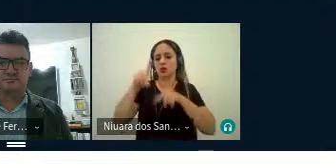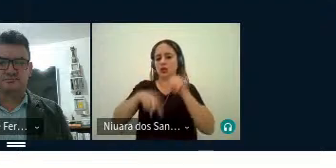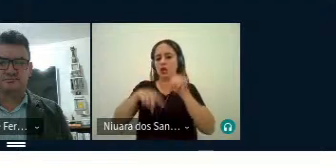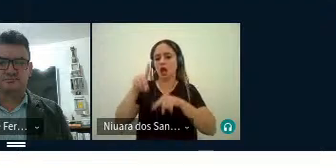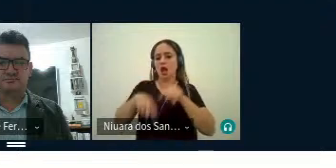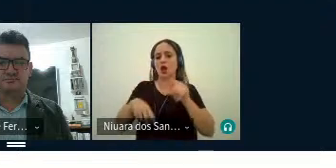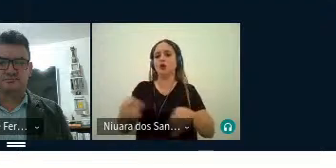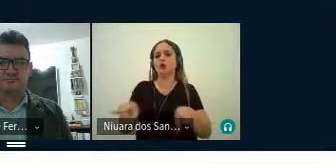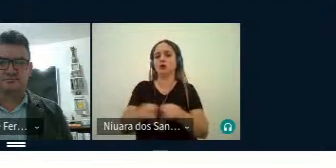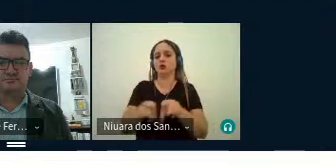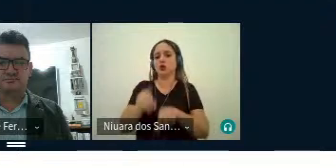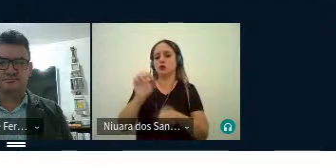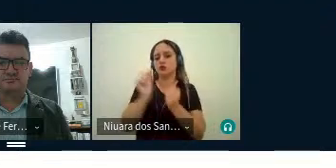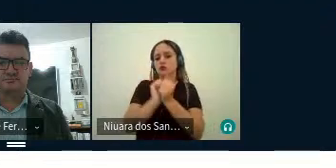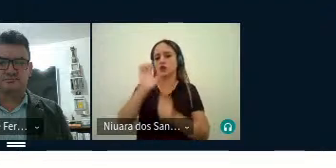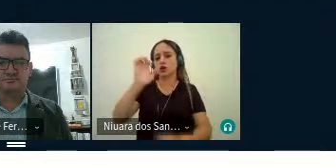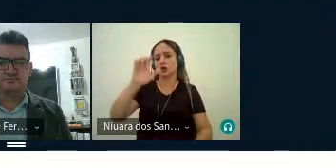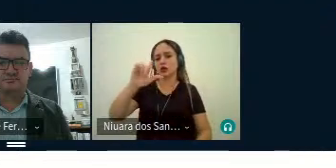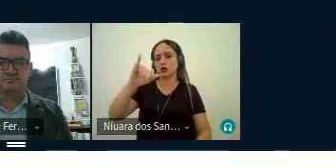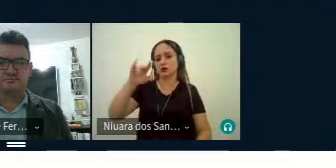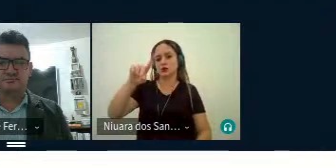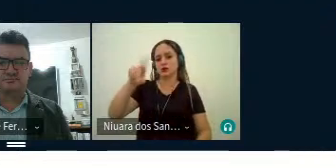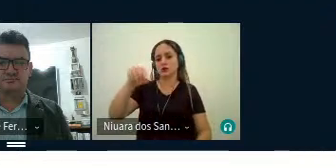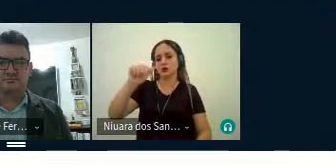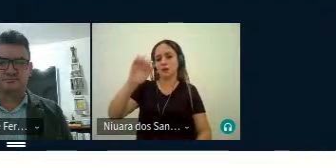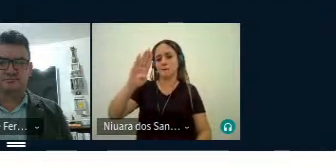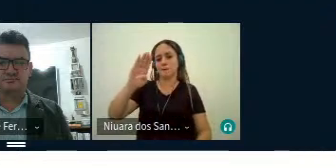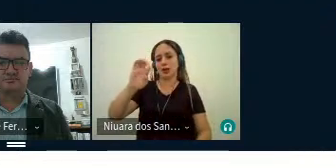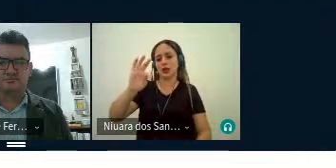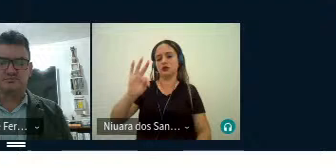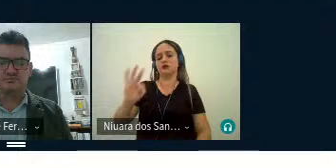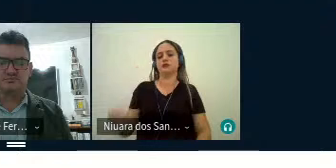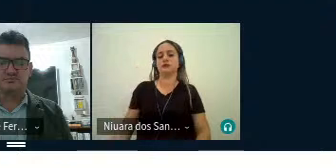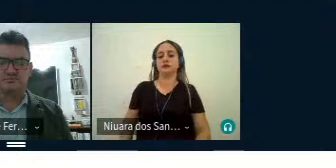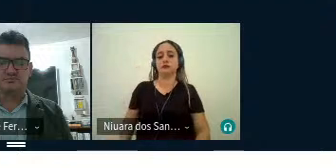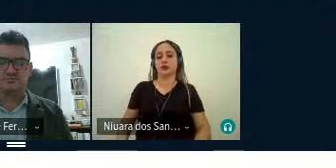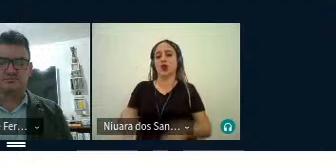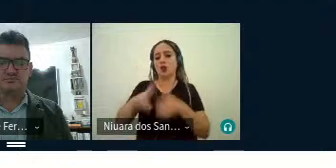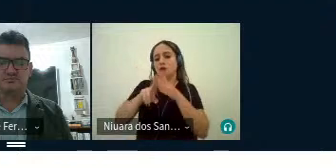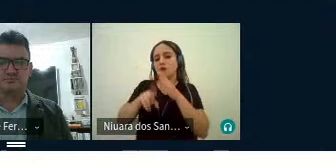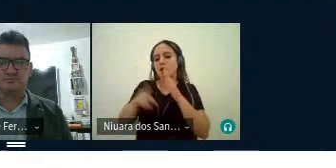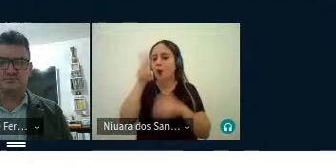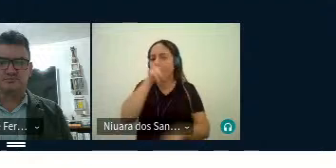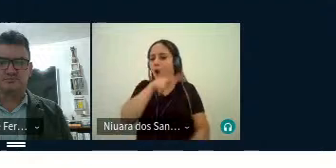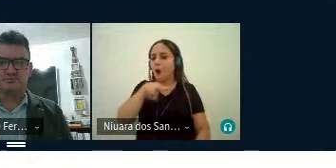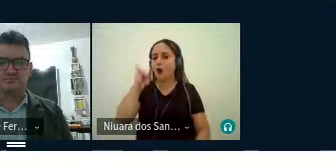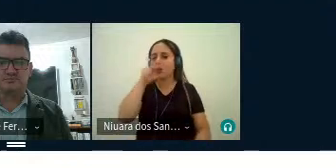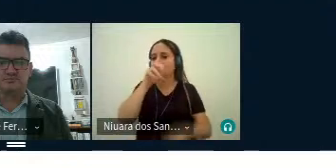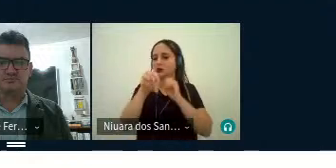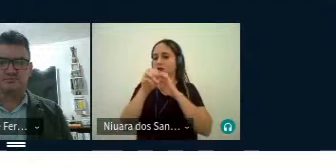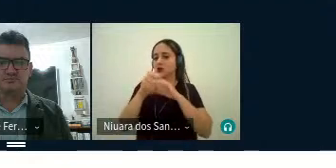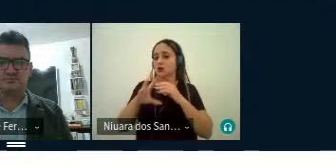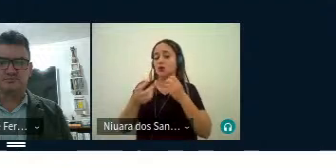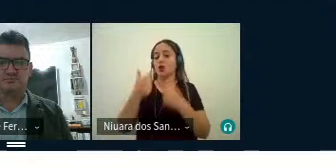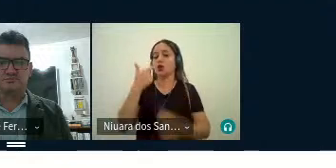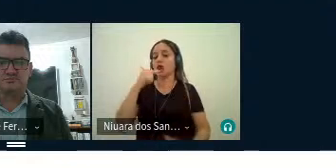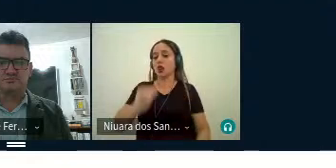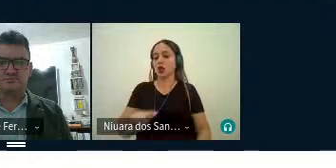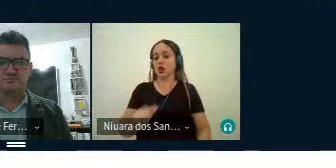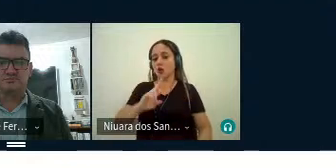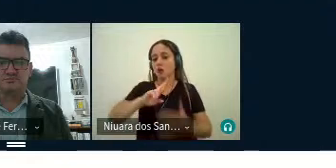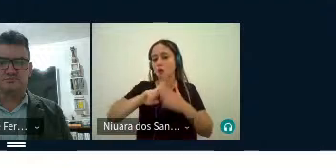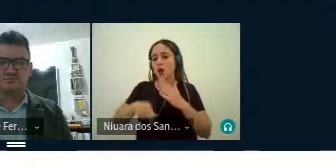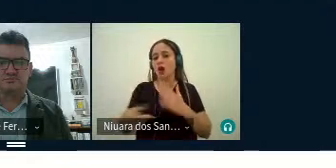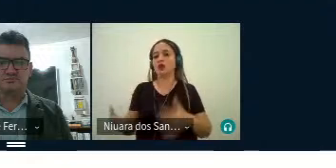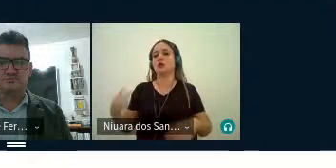Elizabeth Brito da Costa e Wagner Barros Teixeira. Múltiplos olhares sobre o ensino de línguas, TIC, em